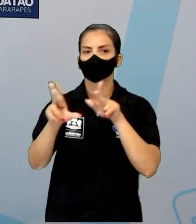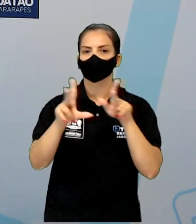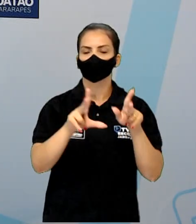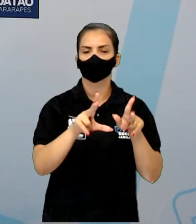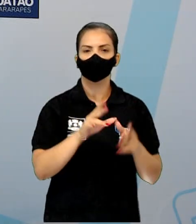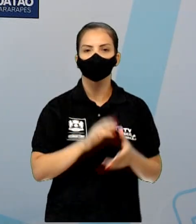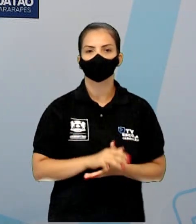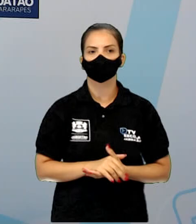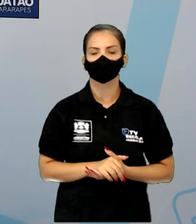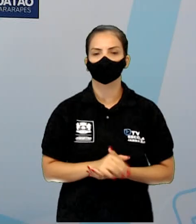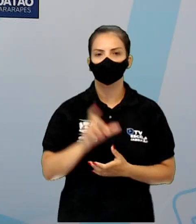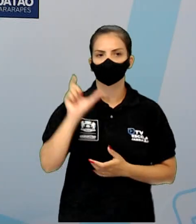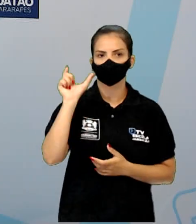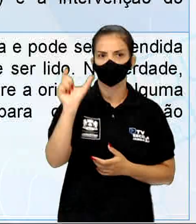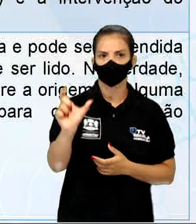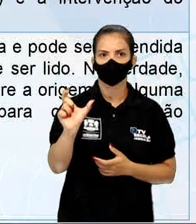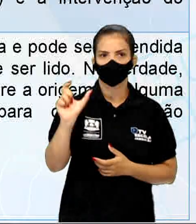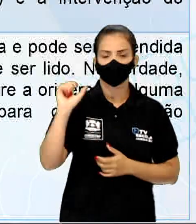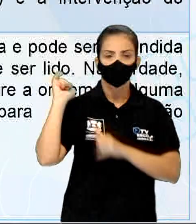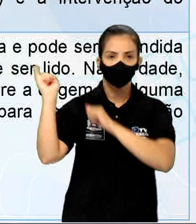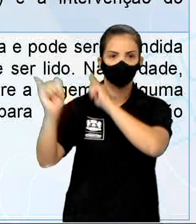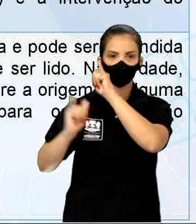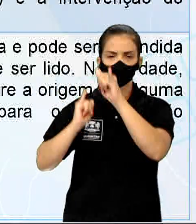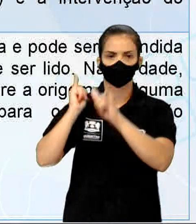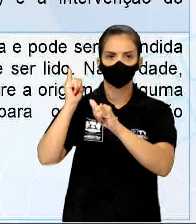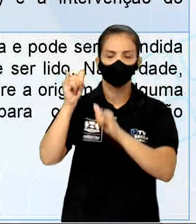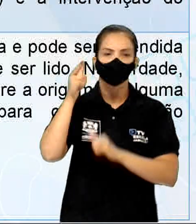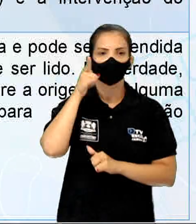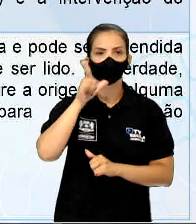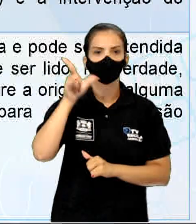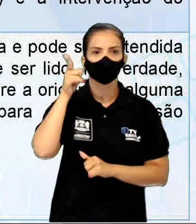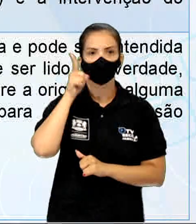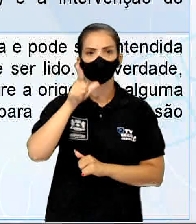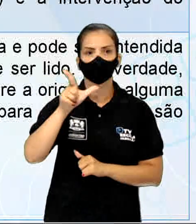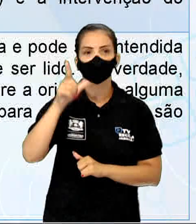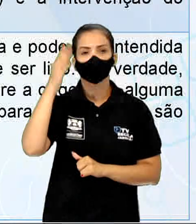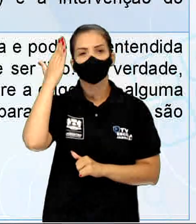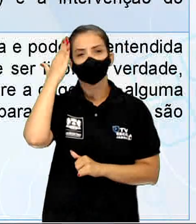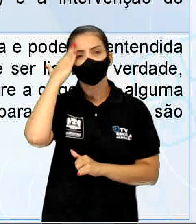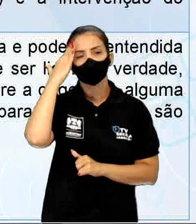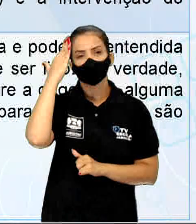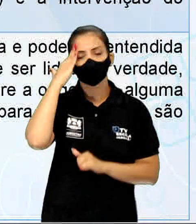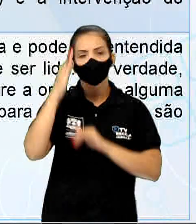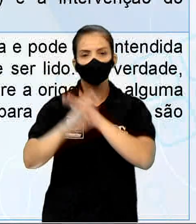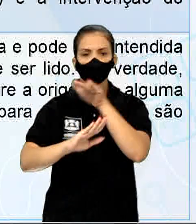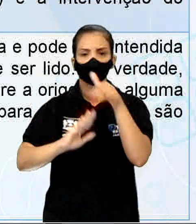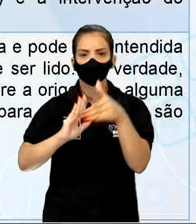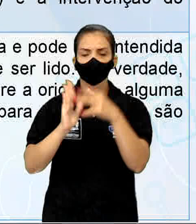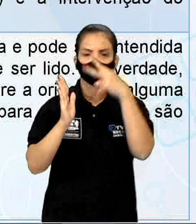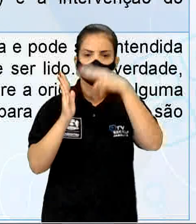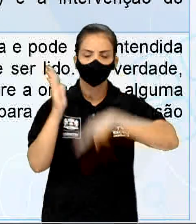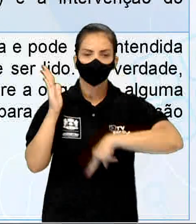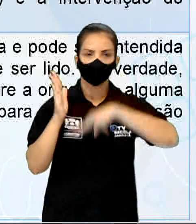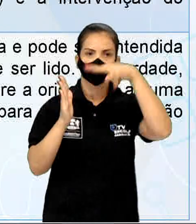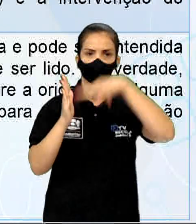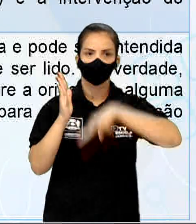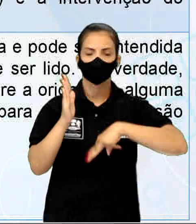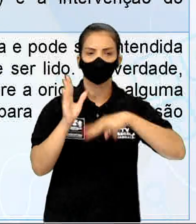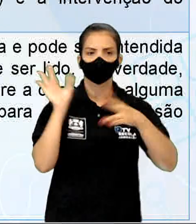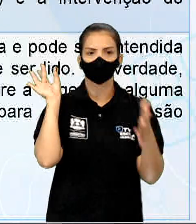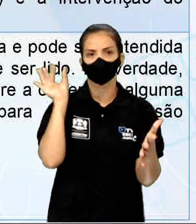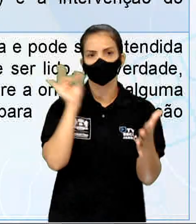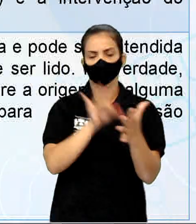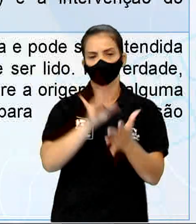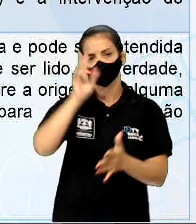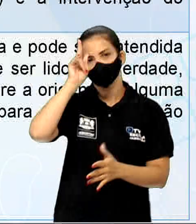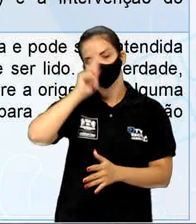Vem a palavra na lenda, vem do latim, legenda. Pode ser entendida como tudo que deve ser lido. Na verdade, são